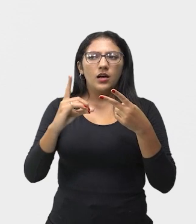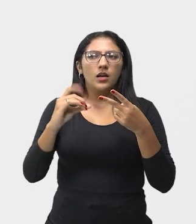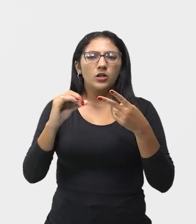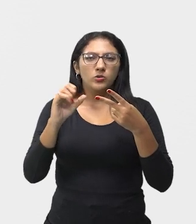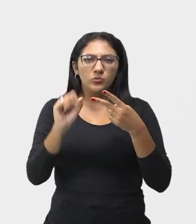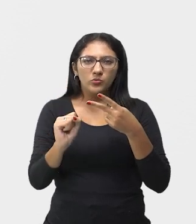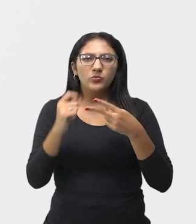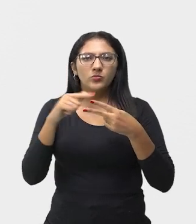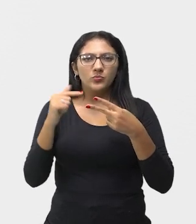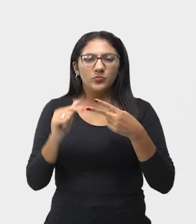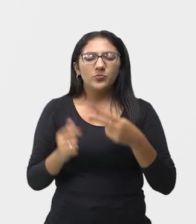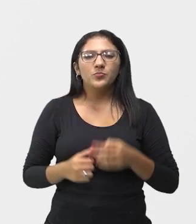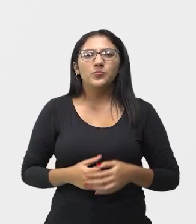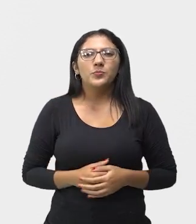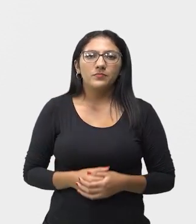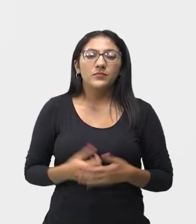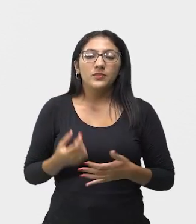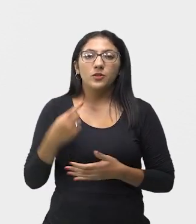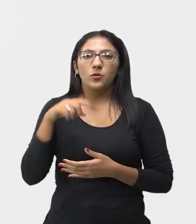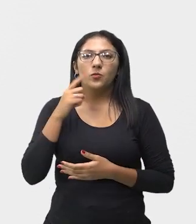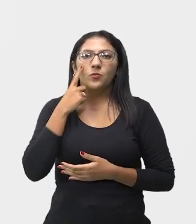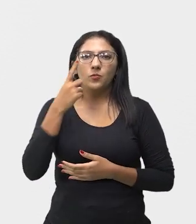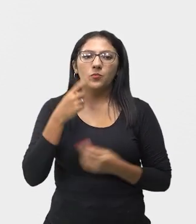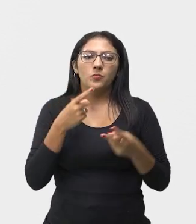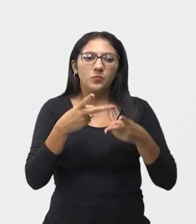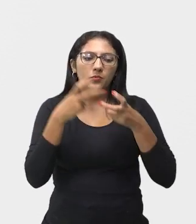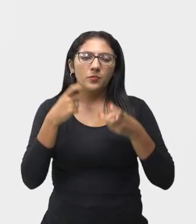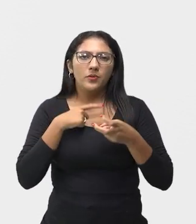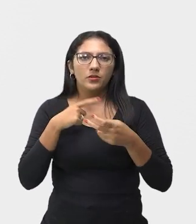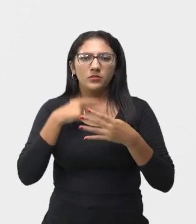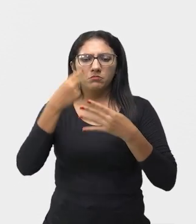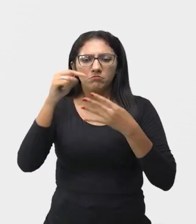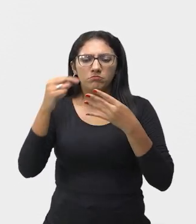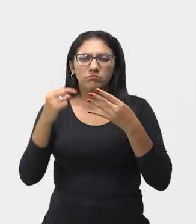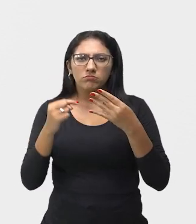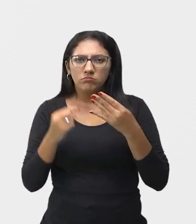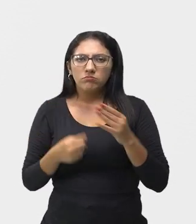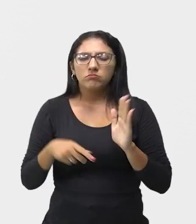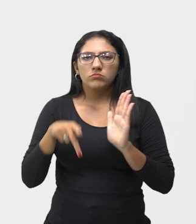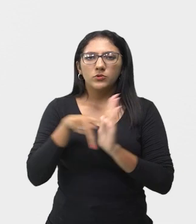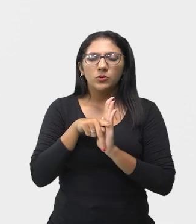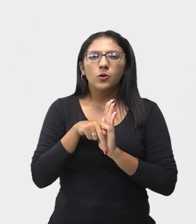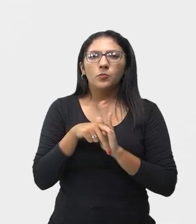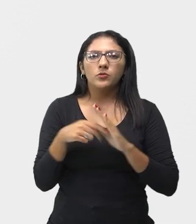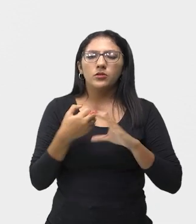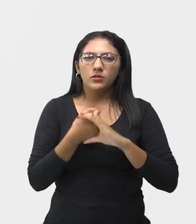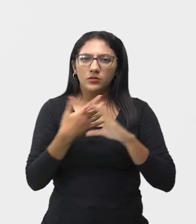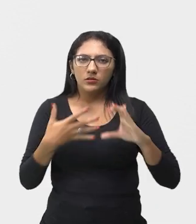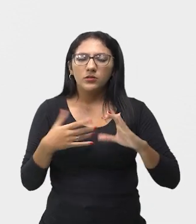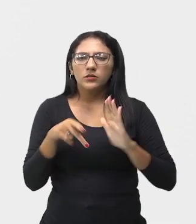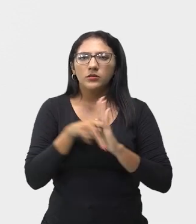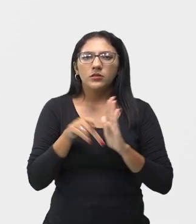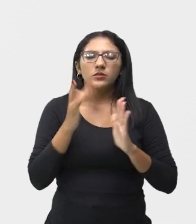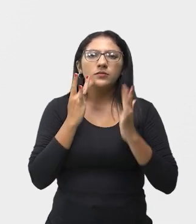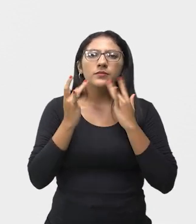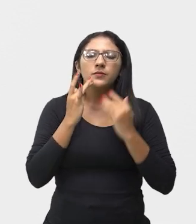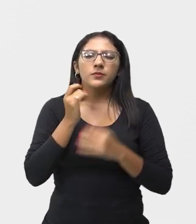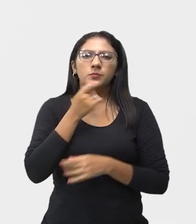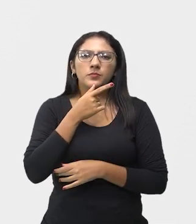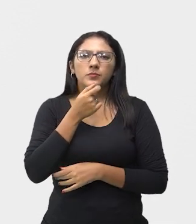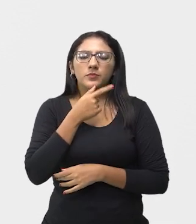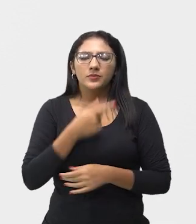Então, esses foram os principais personagens da comédia dell'arte. Bem, essas figuras...